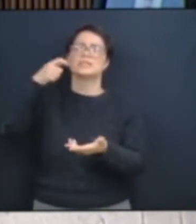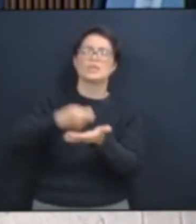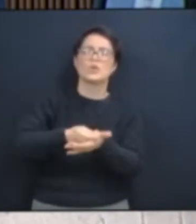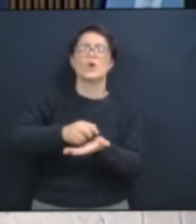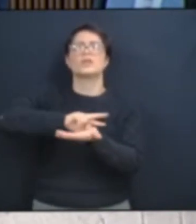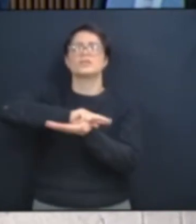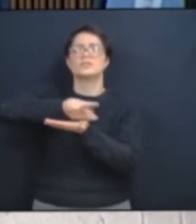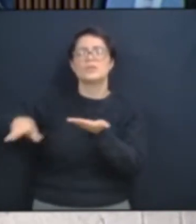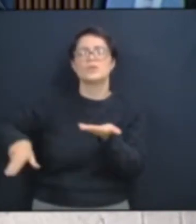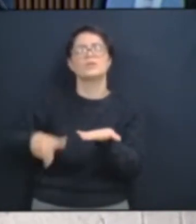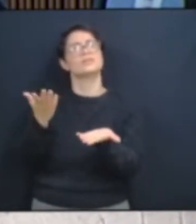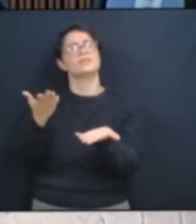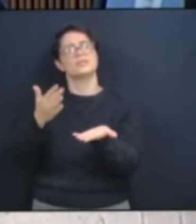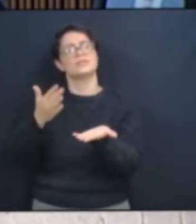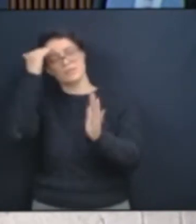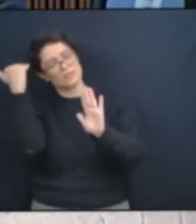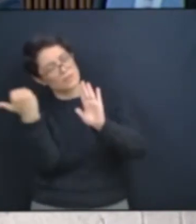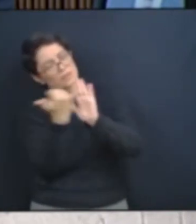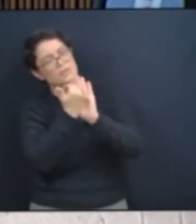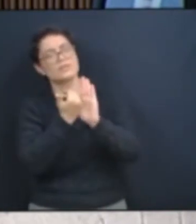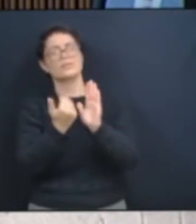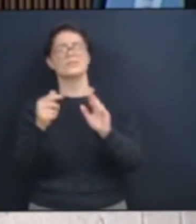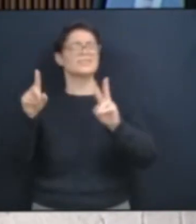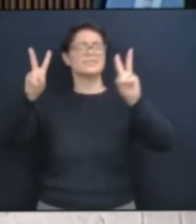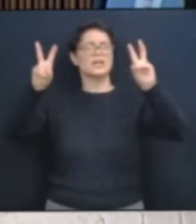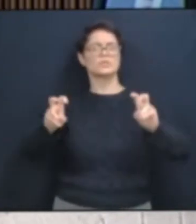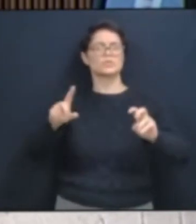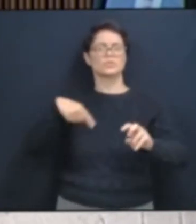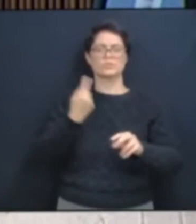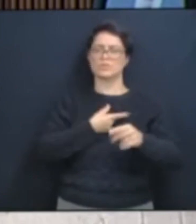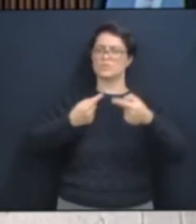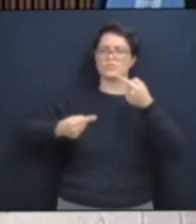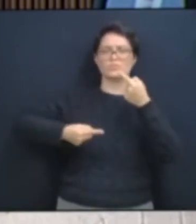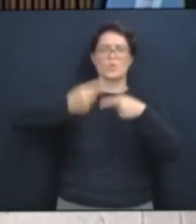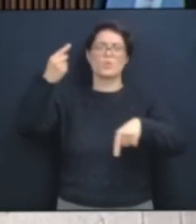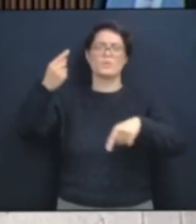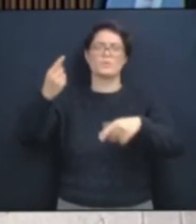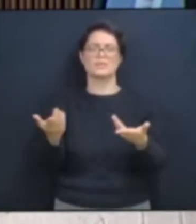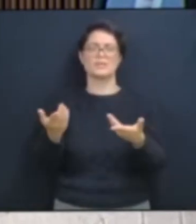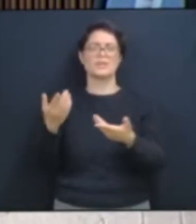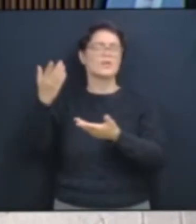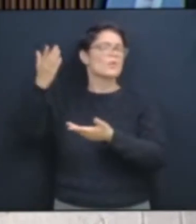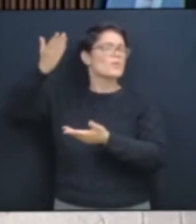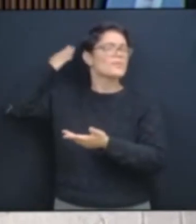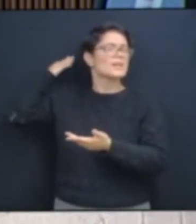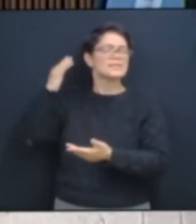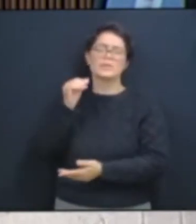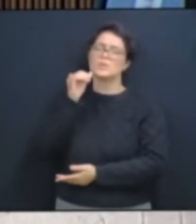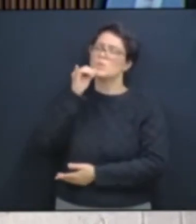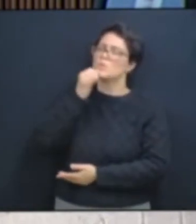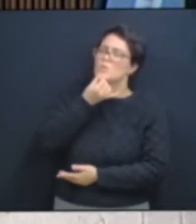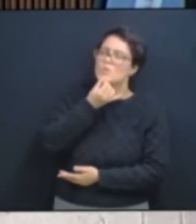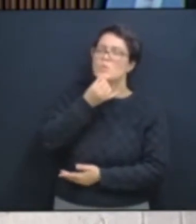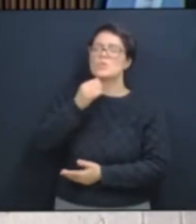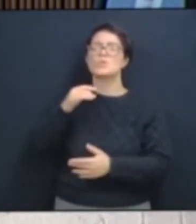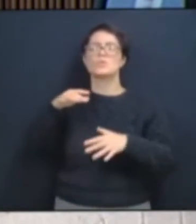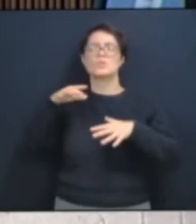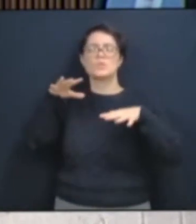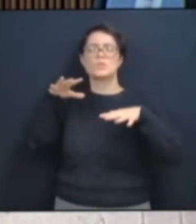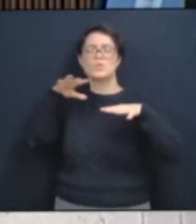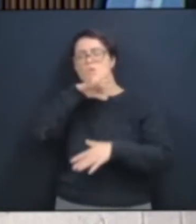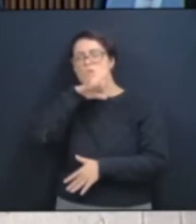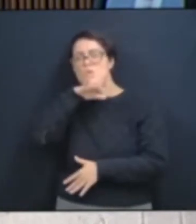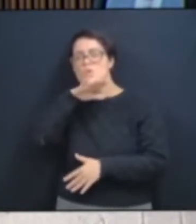Coisas que a gente não devia mais estar tratando. O passado ruim, triste e sombrio que assolou o Brasil